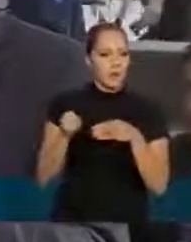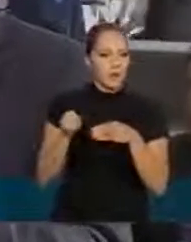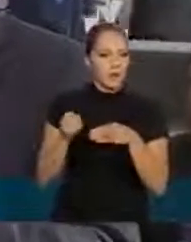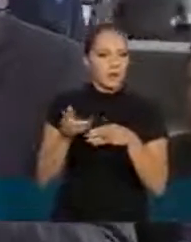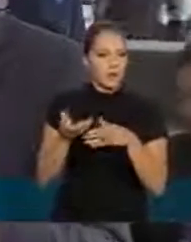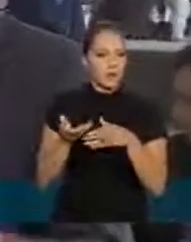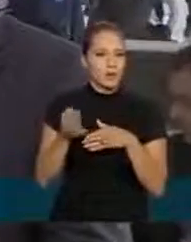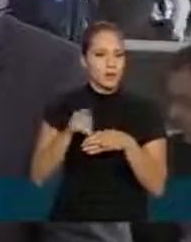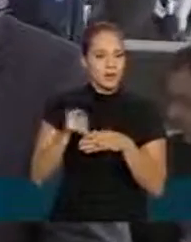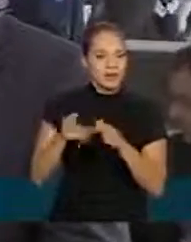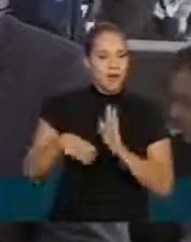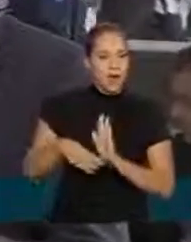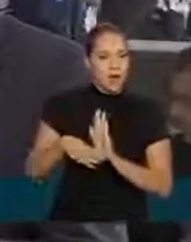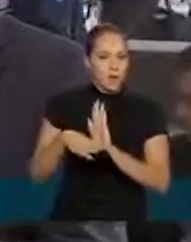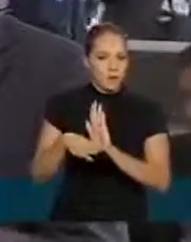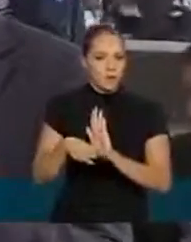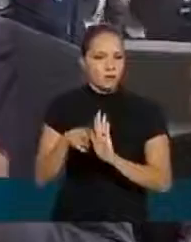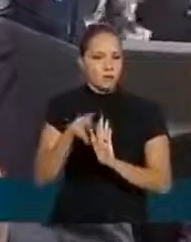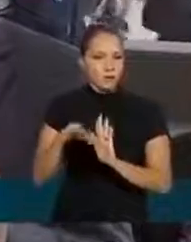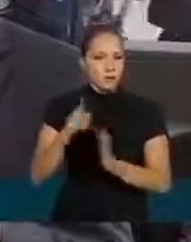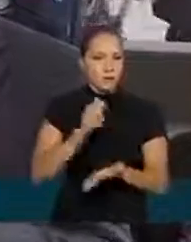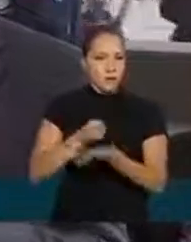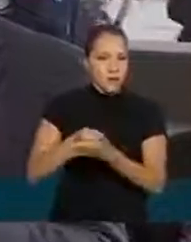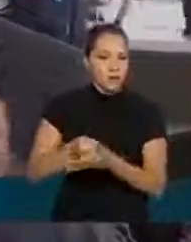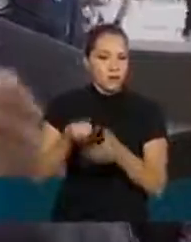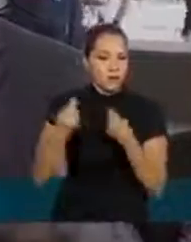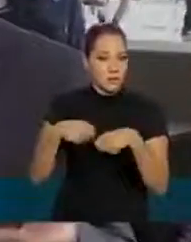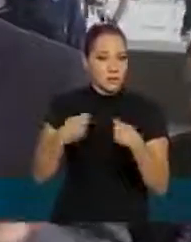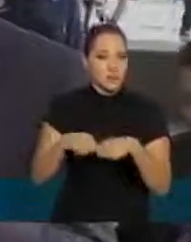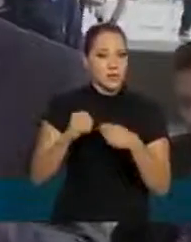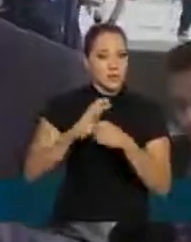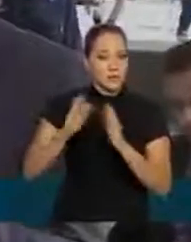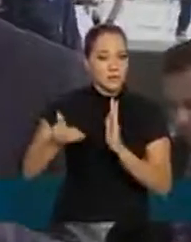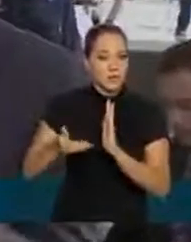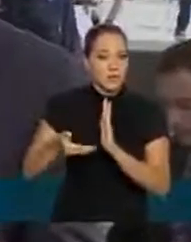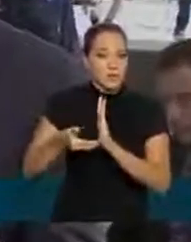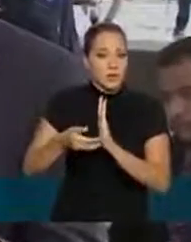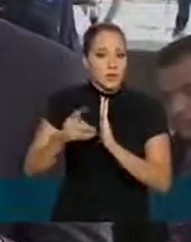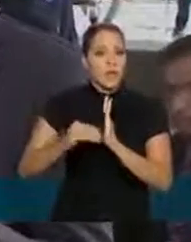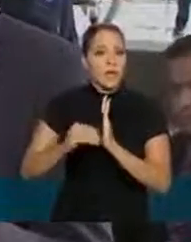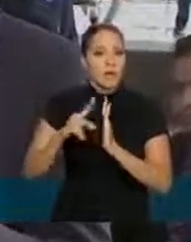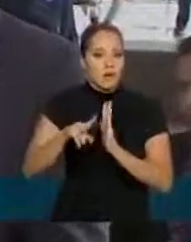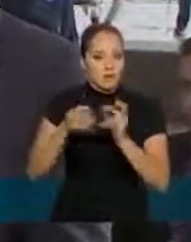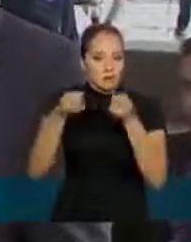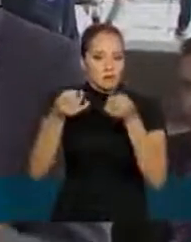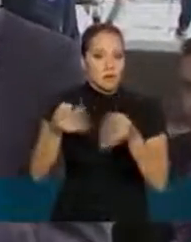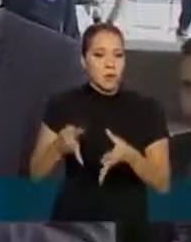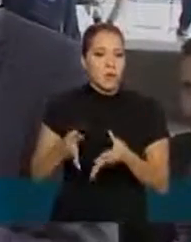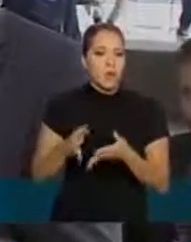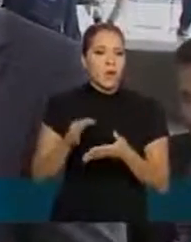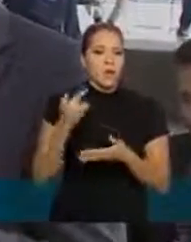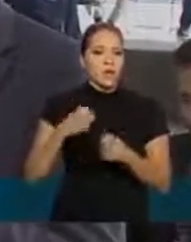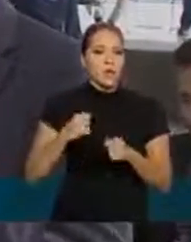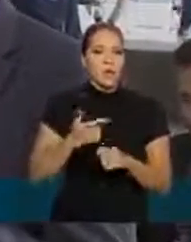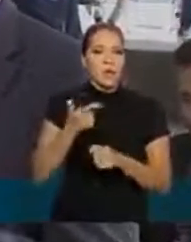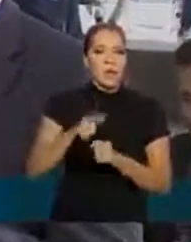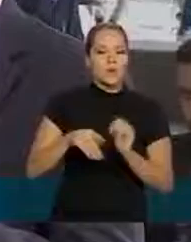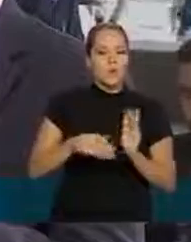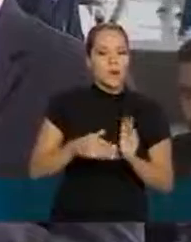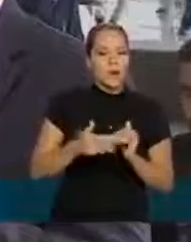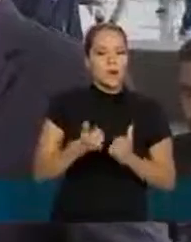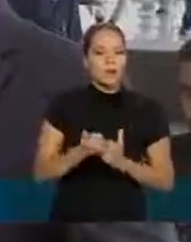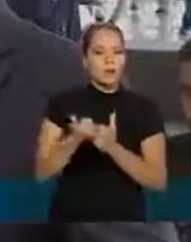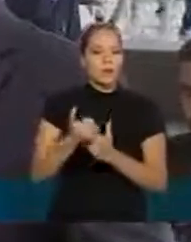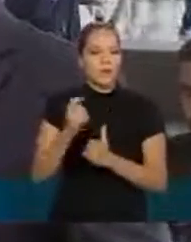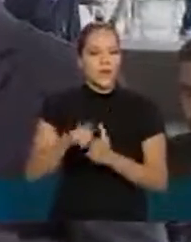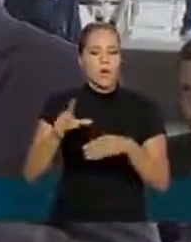essa esse auxílio que vai ser pago que ainda depende do Senado como vocês bem disseram um outro auxílio que foi falado